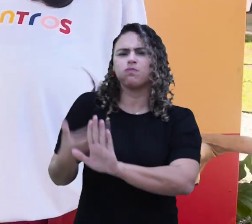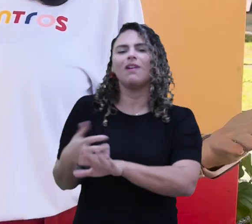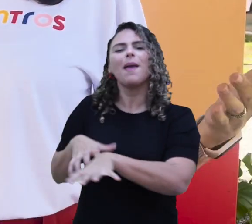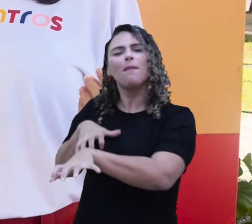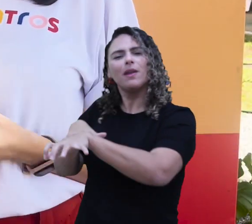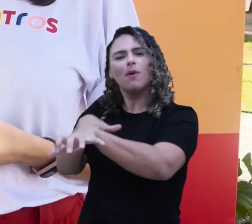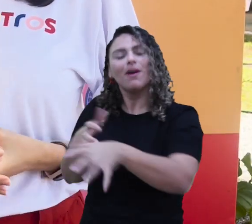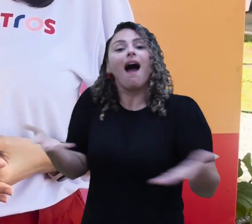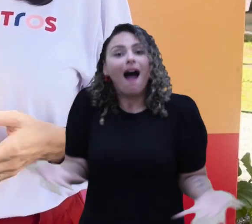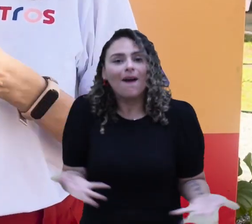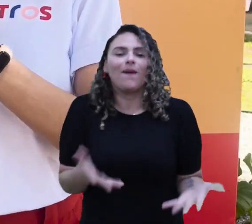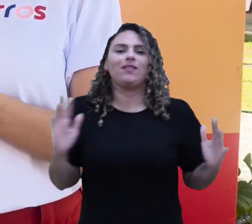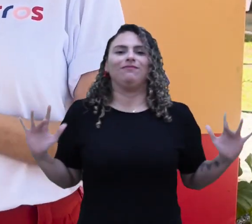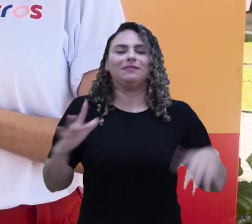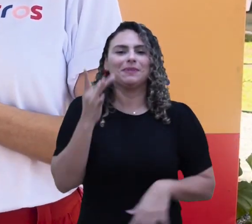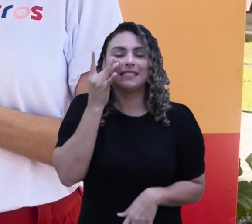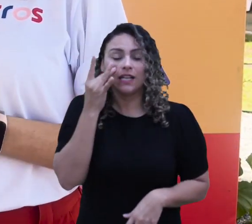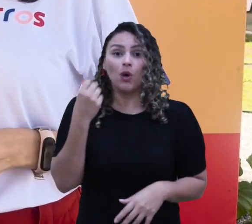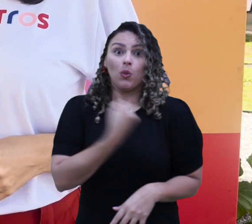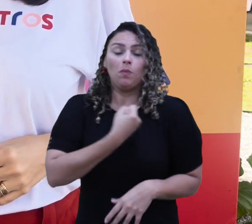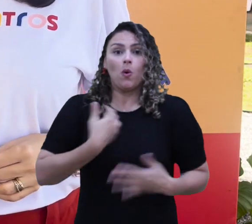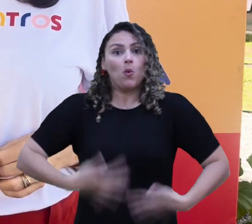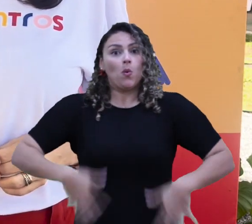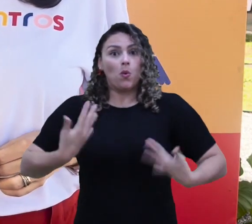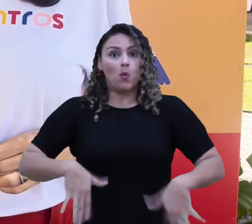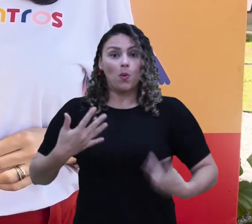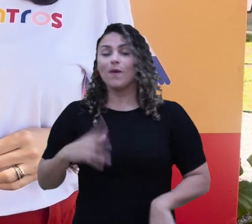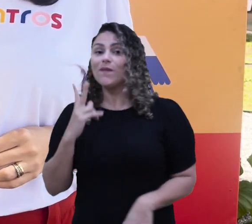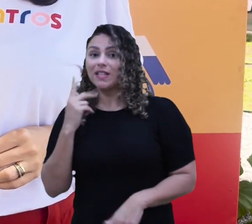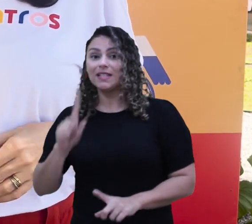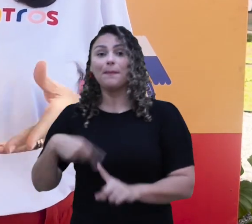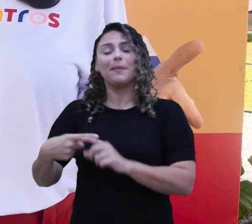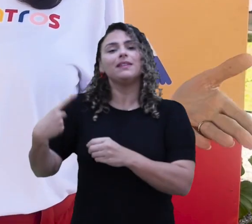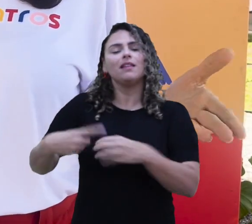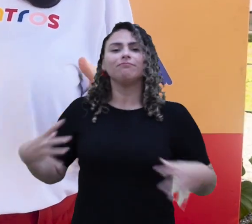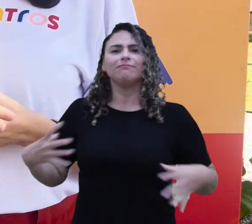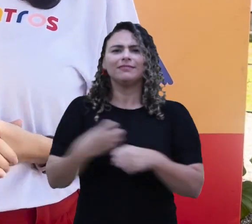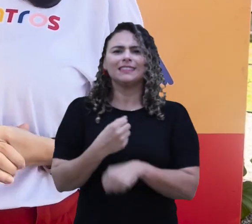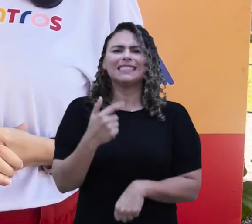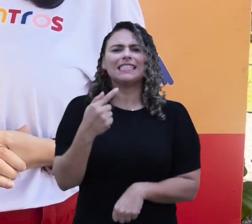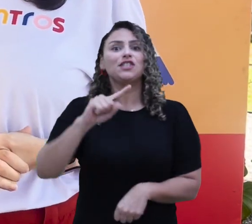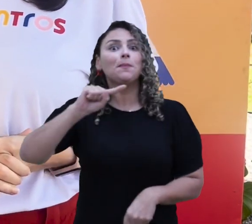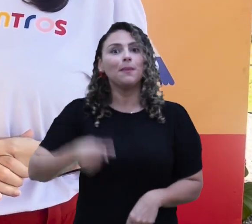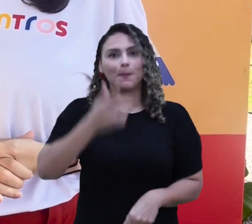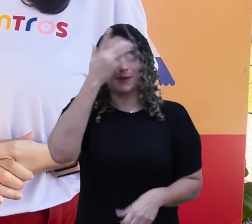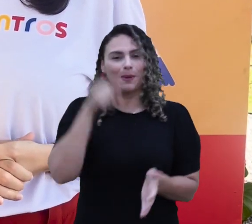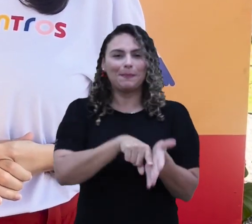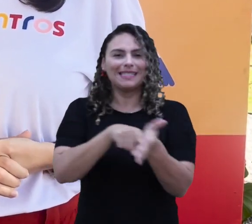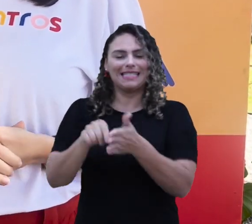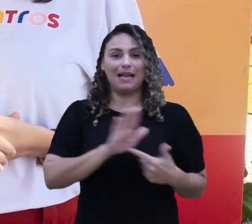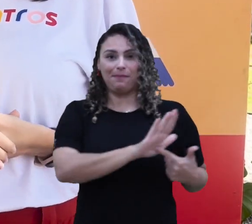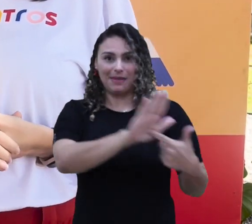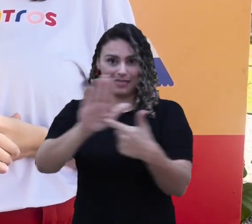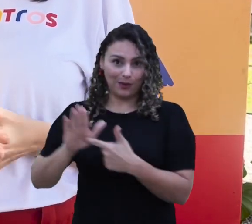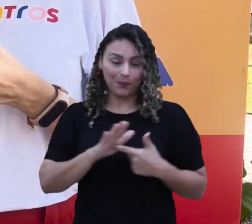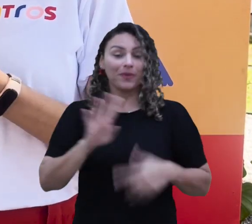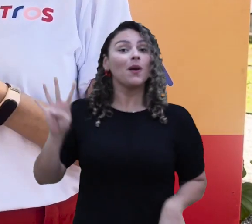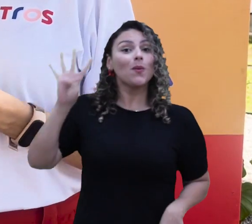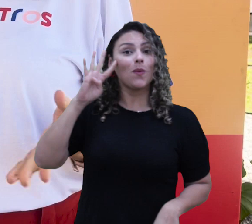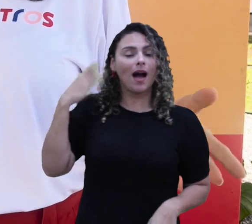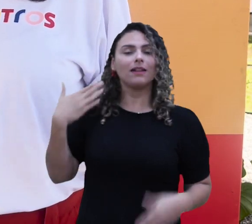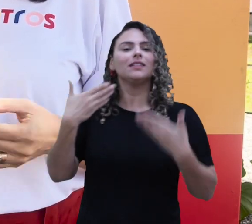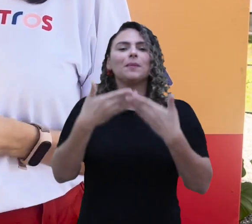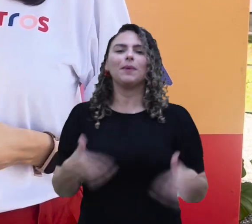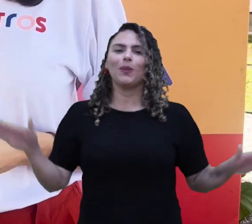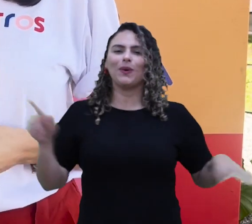retornou ao formato presencial e com recorde de participação e de público. Em Fortaleza e nos Campos do Interior foram quase 7 mil trabalhos apresentados. Na